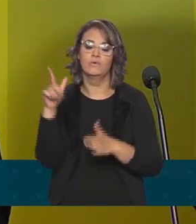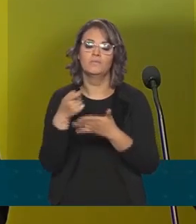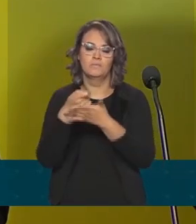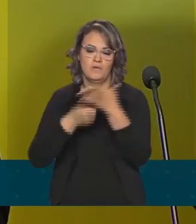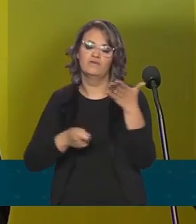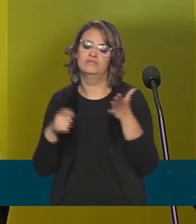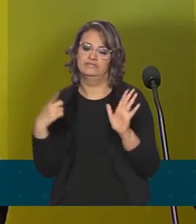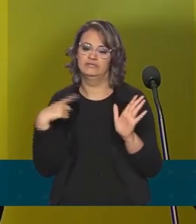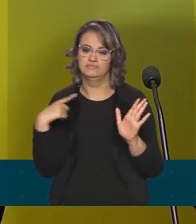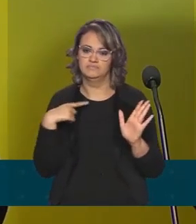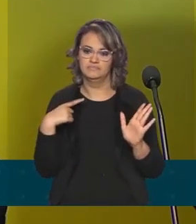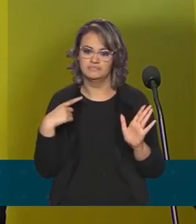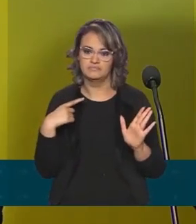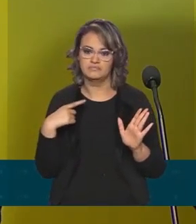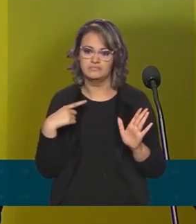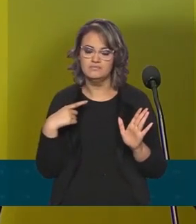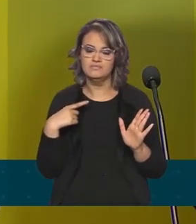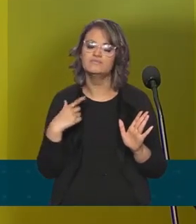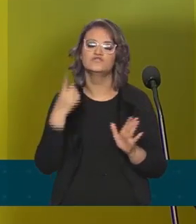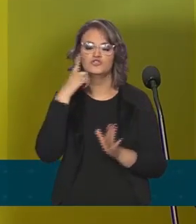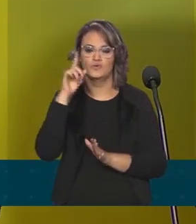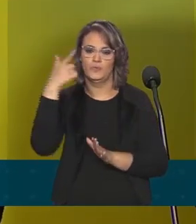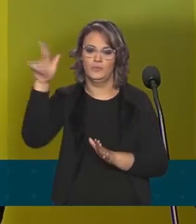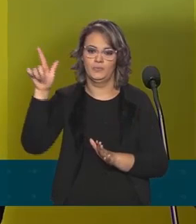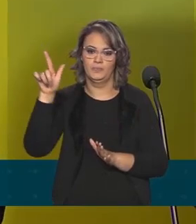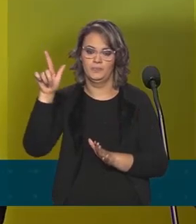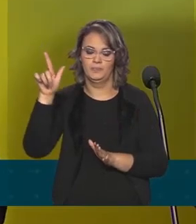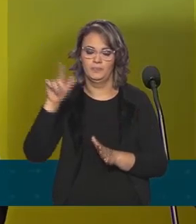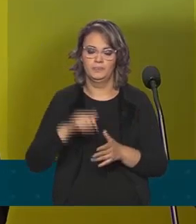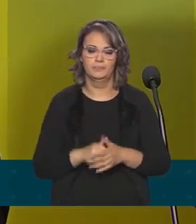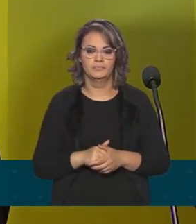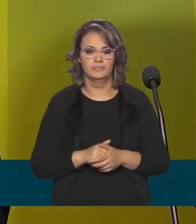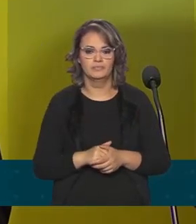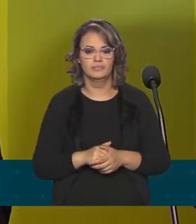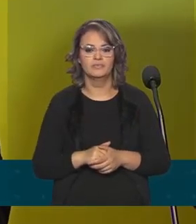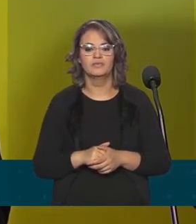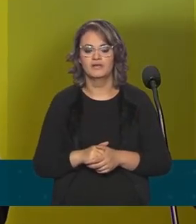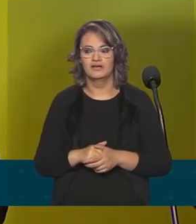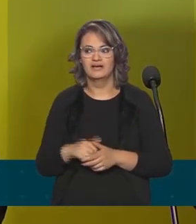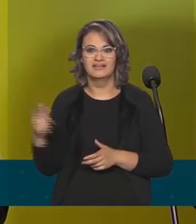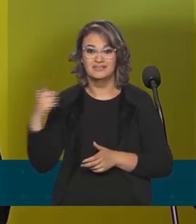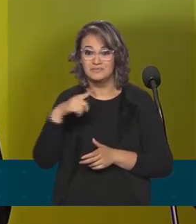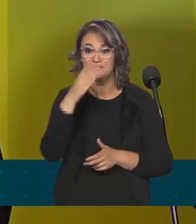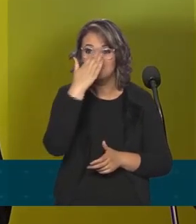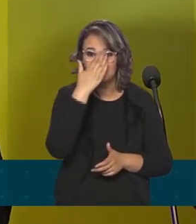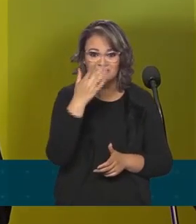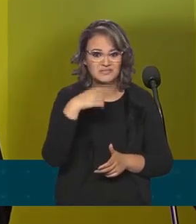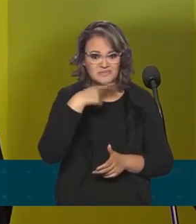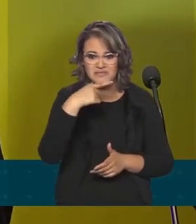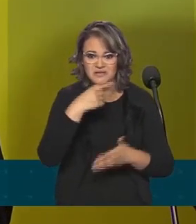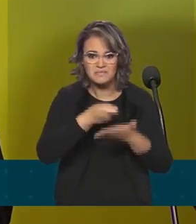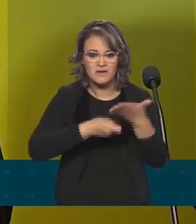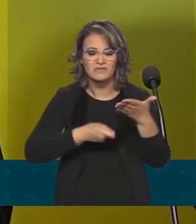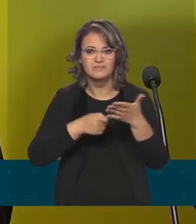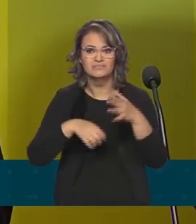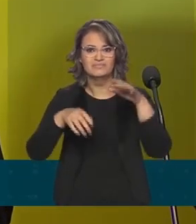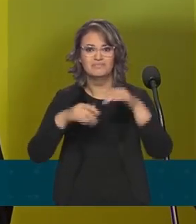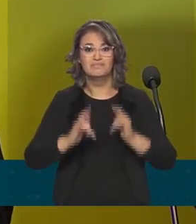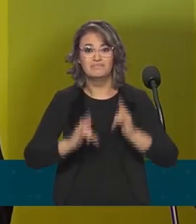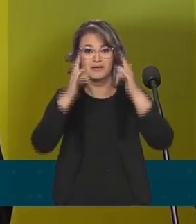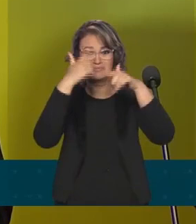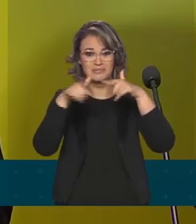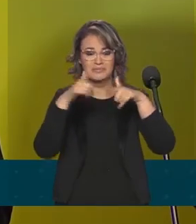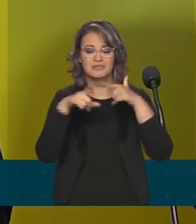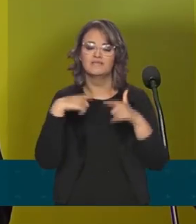foram colocados em reaplicação, porque foi um problema estrutural, um problema de